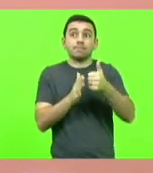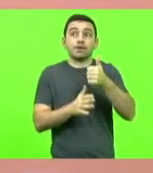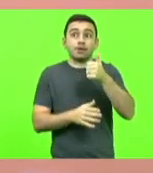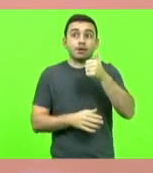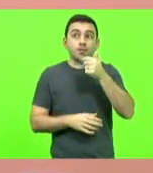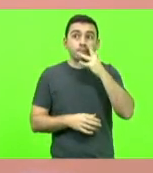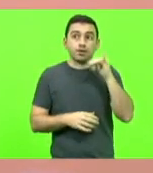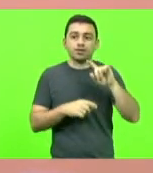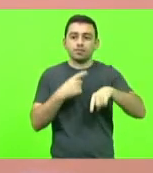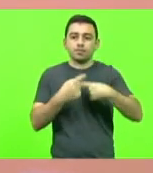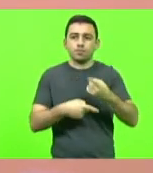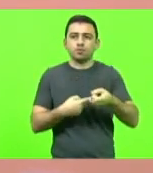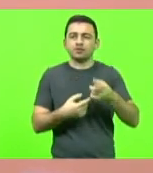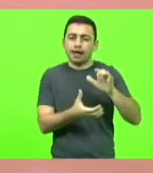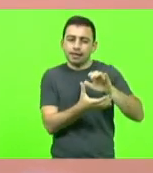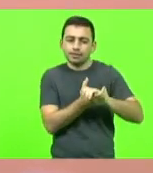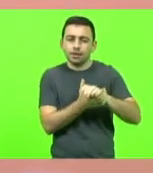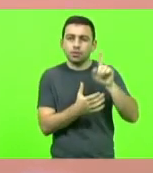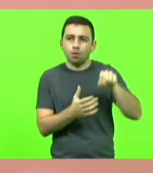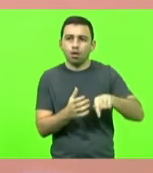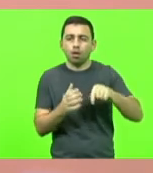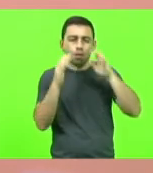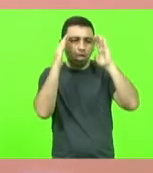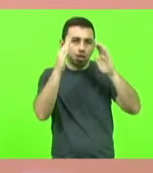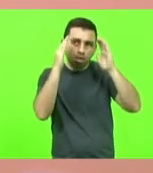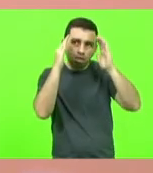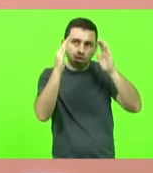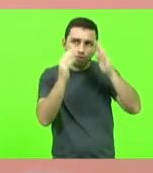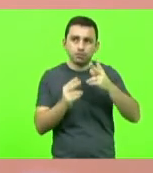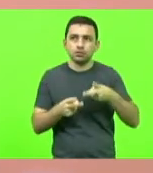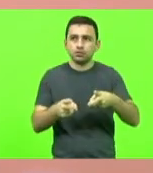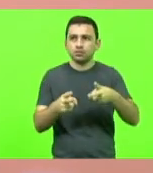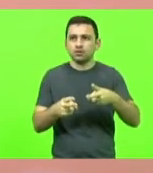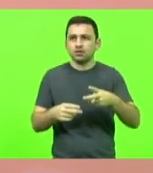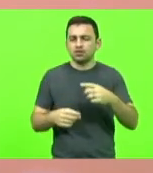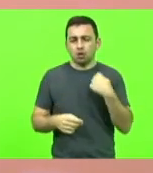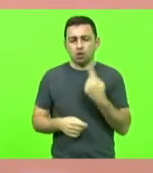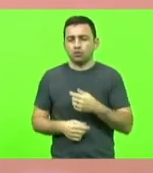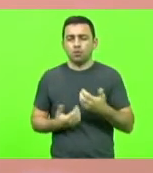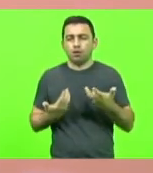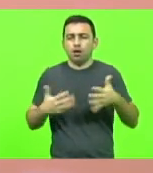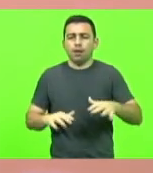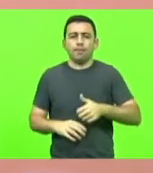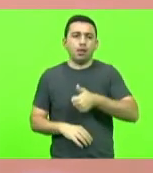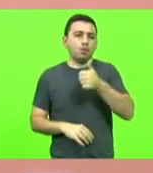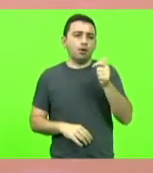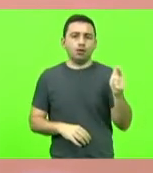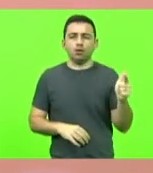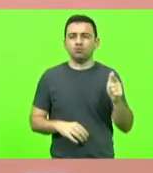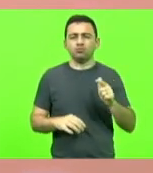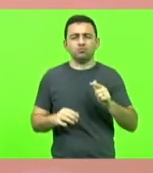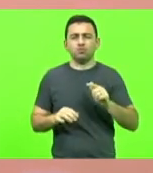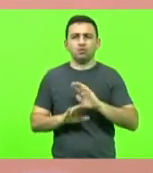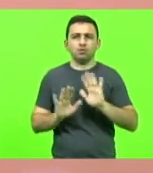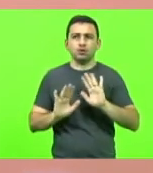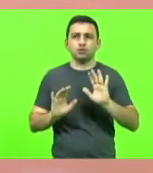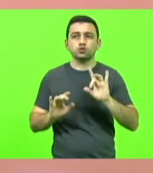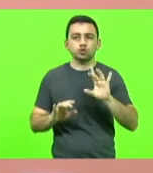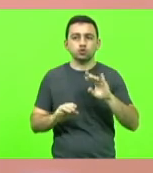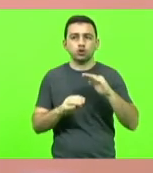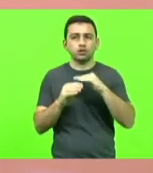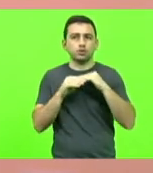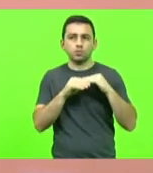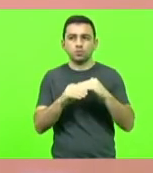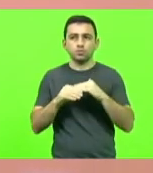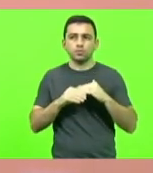casadas o marido não temos a pretensão de serem melhores ou maiores que os homens apenas queremos igualdade